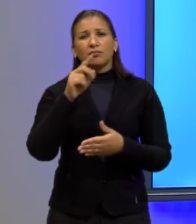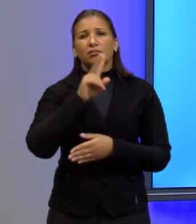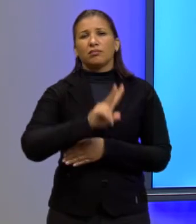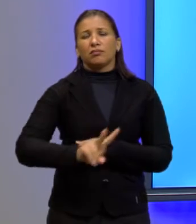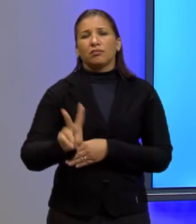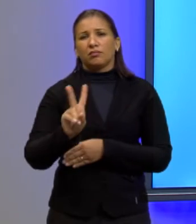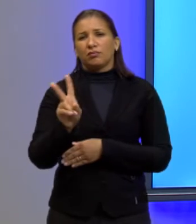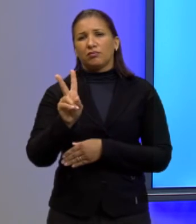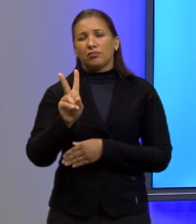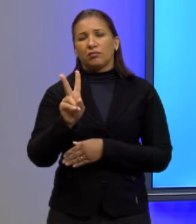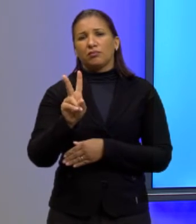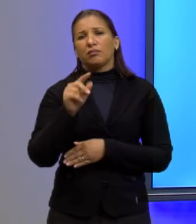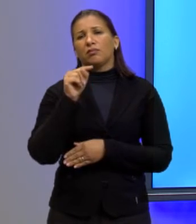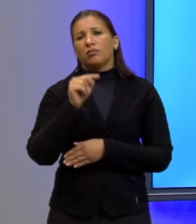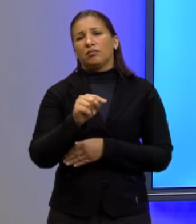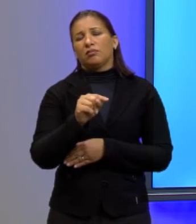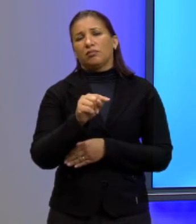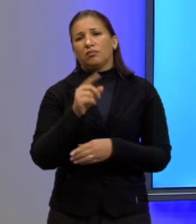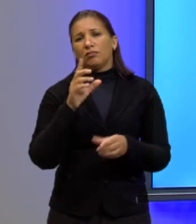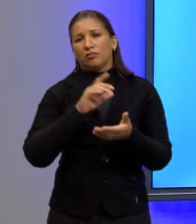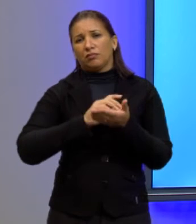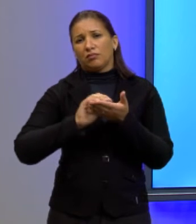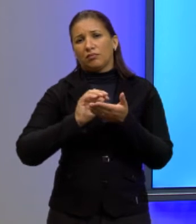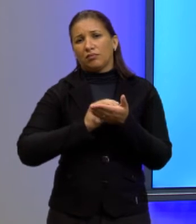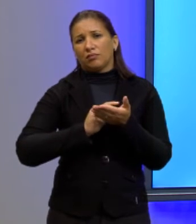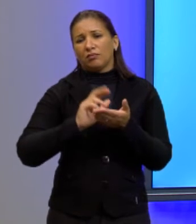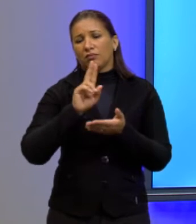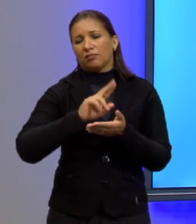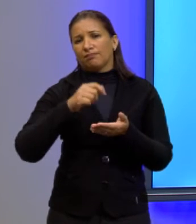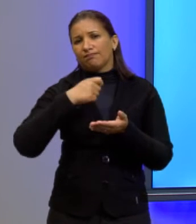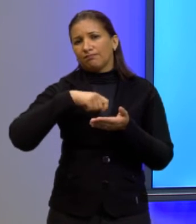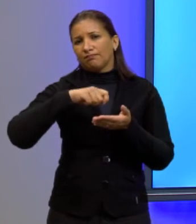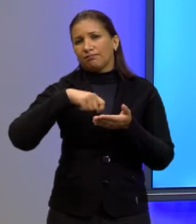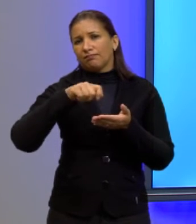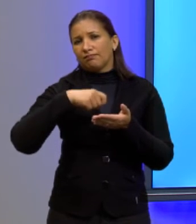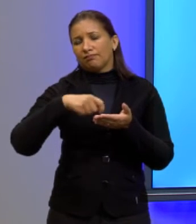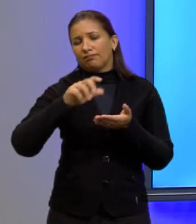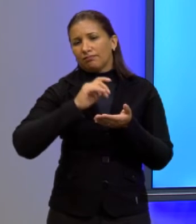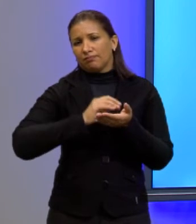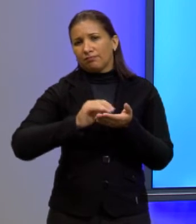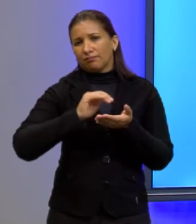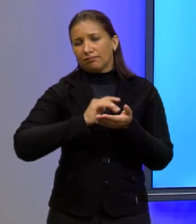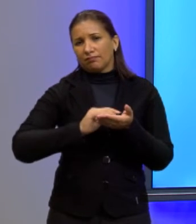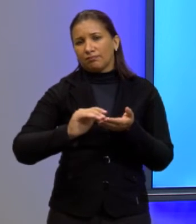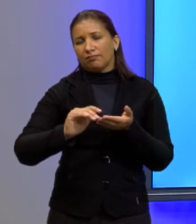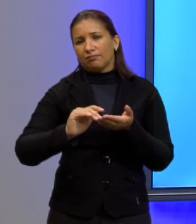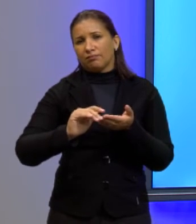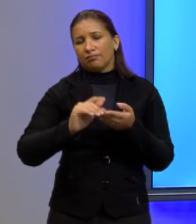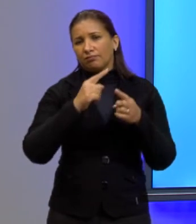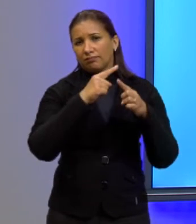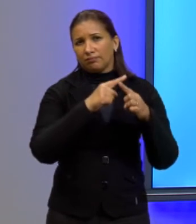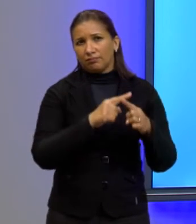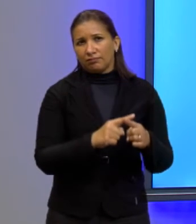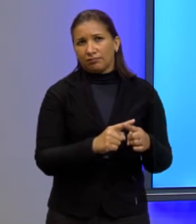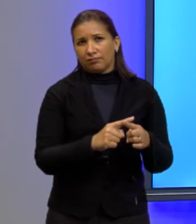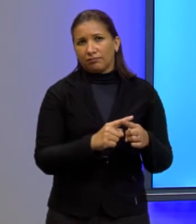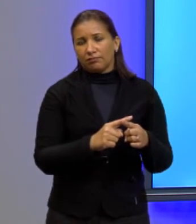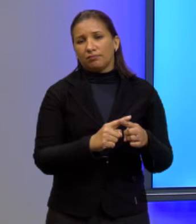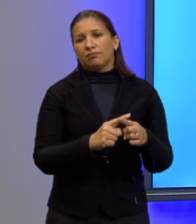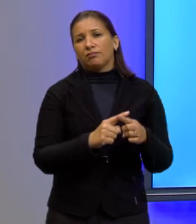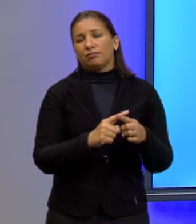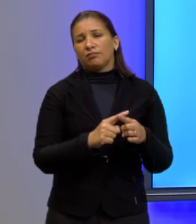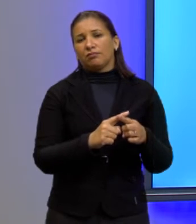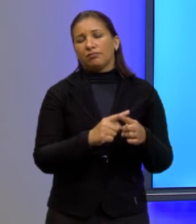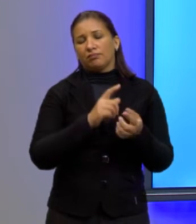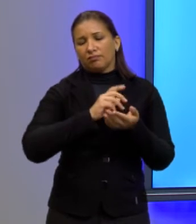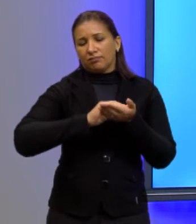é o valor que nós vamos calcular a mão multiplicar o 75 pelo 150 no braço no